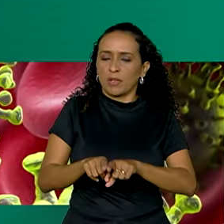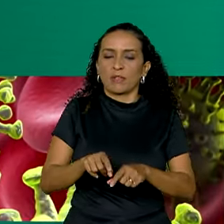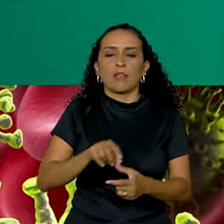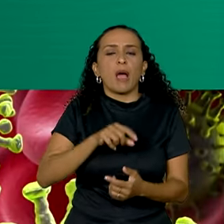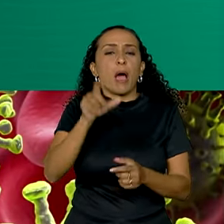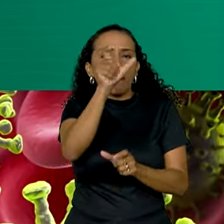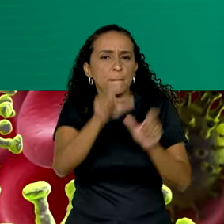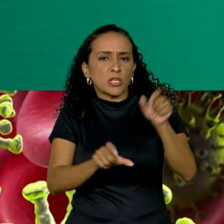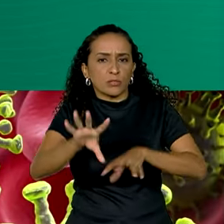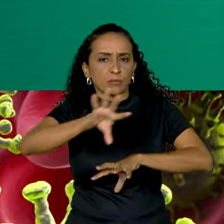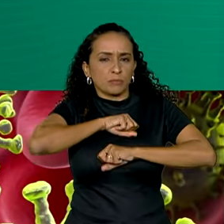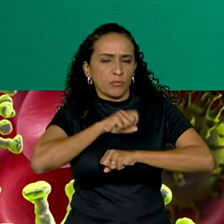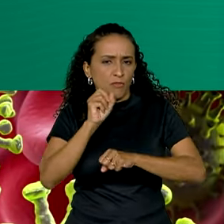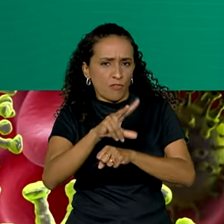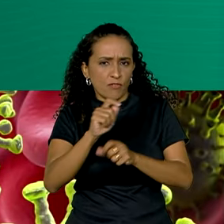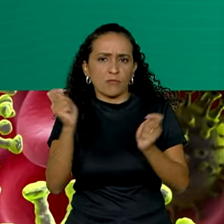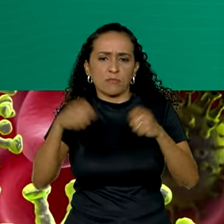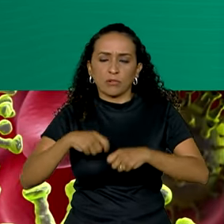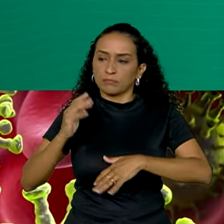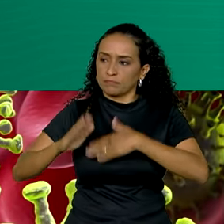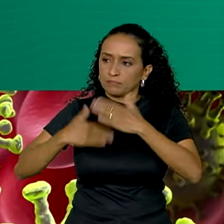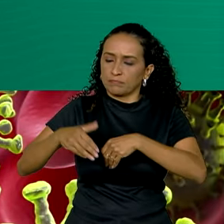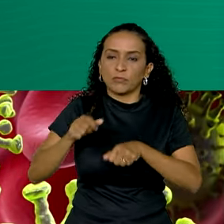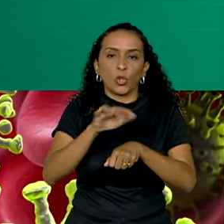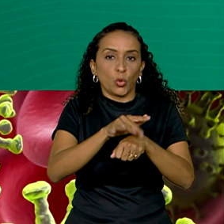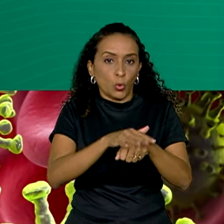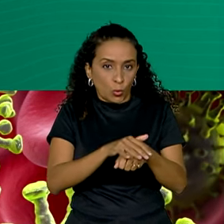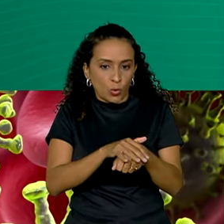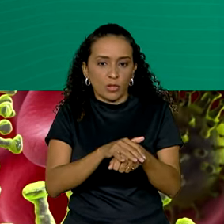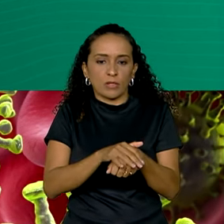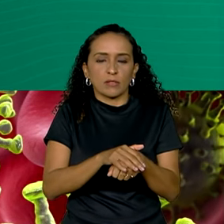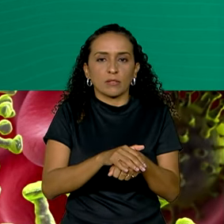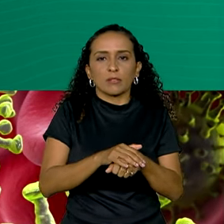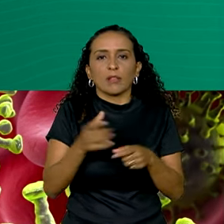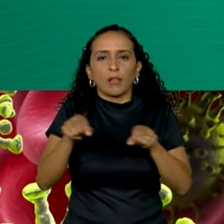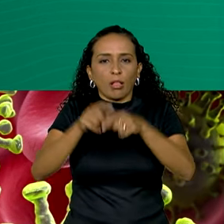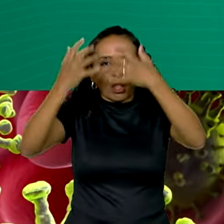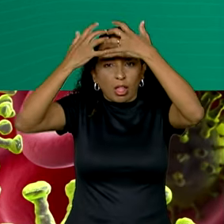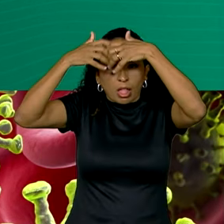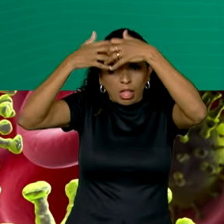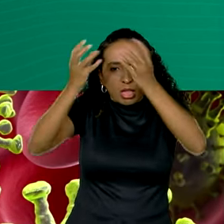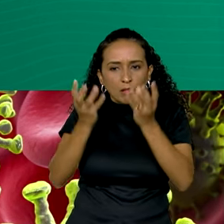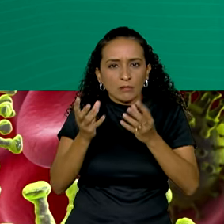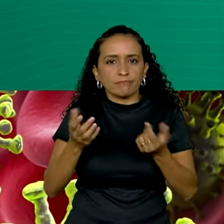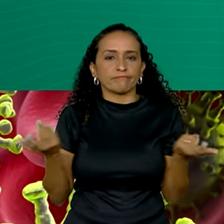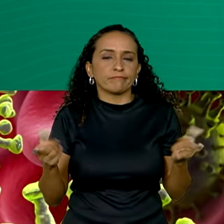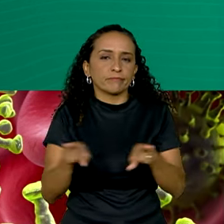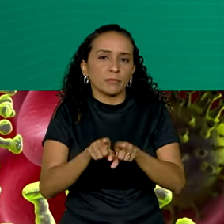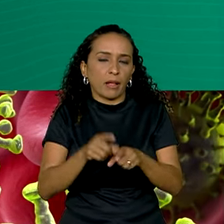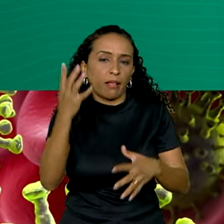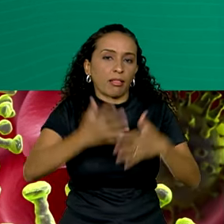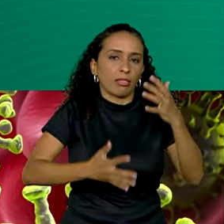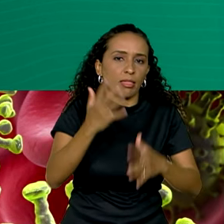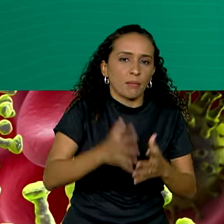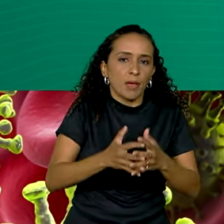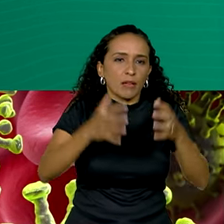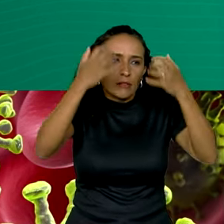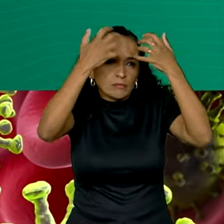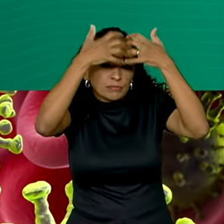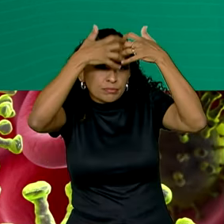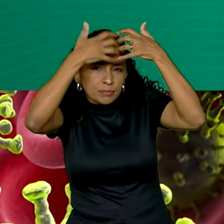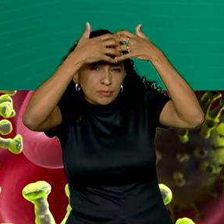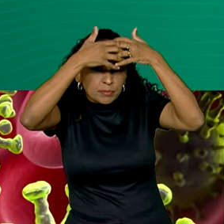contaminada com o vírus pode desenvolver doenças neurológicas que comprometem o sistema nervoso central,